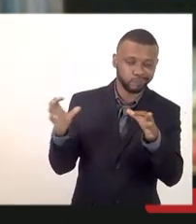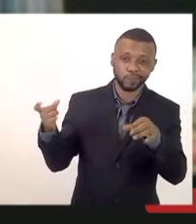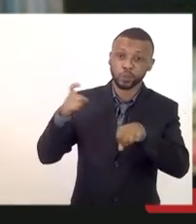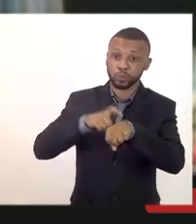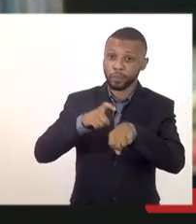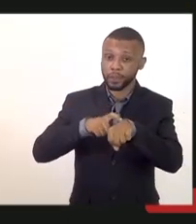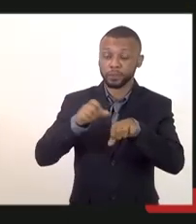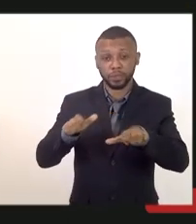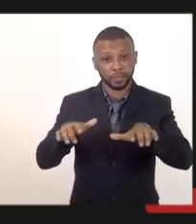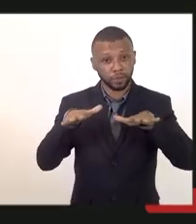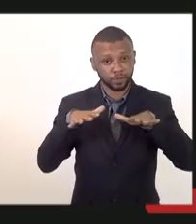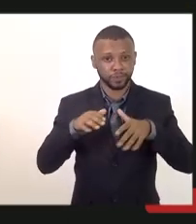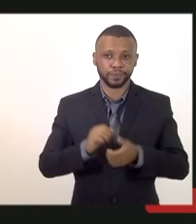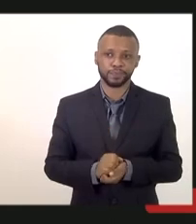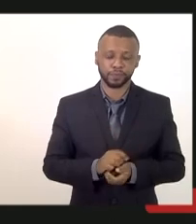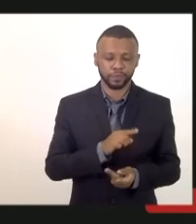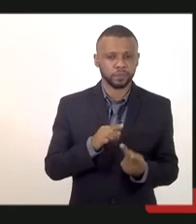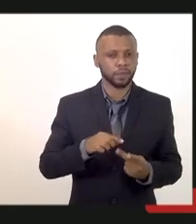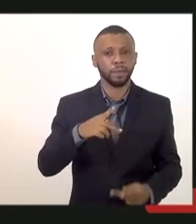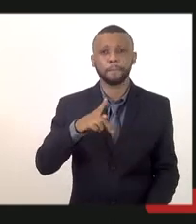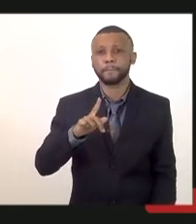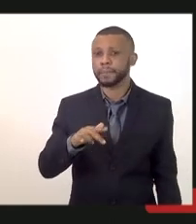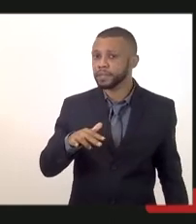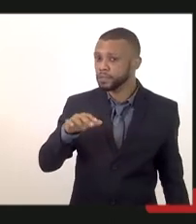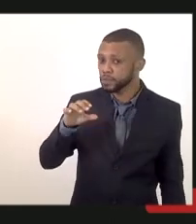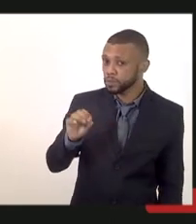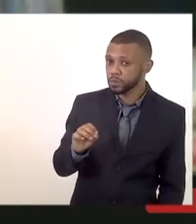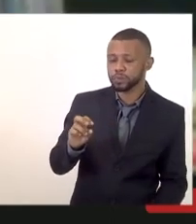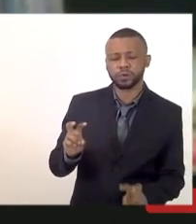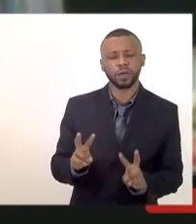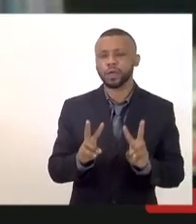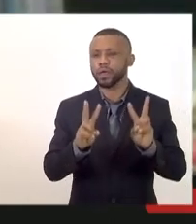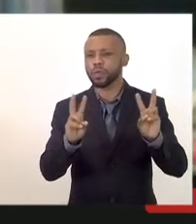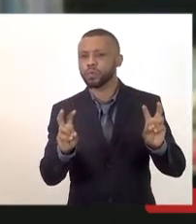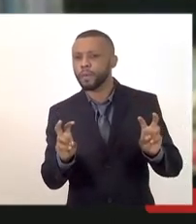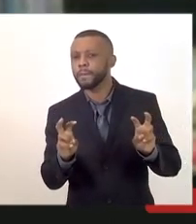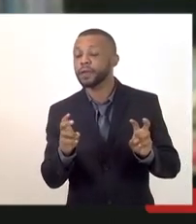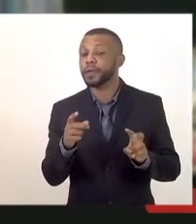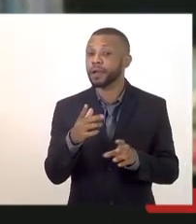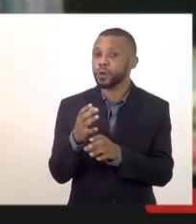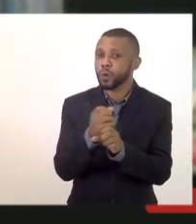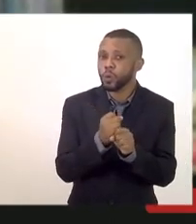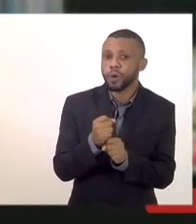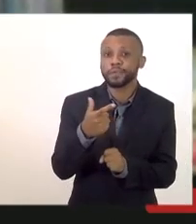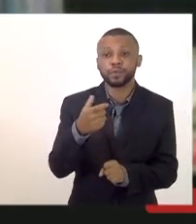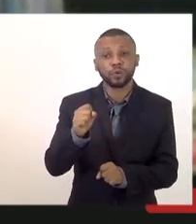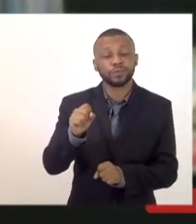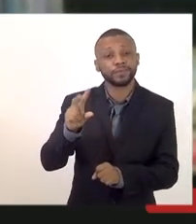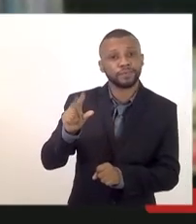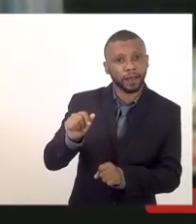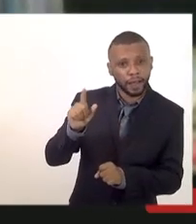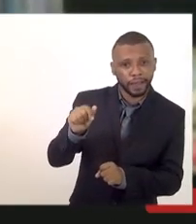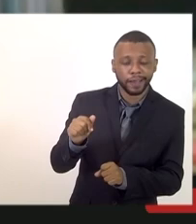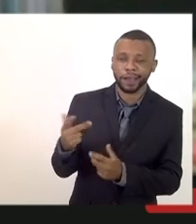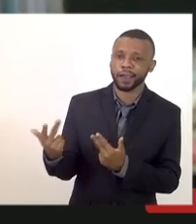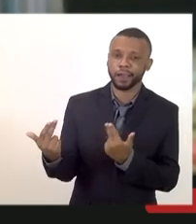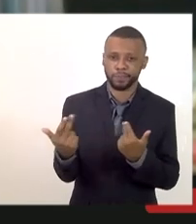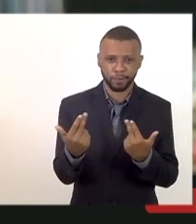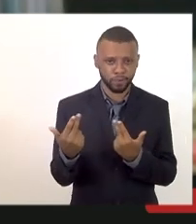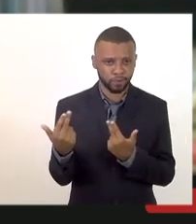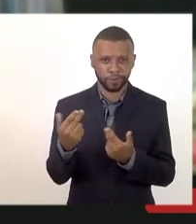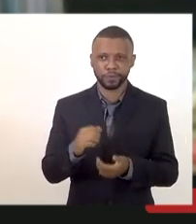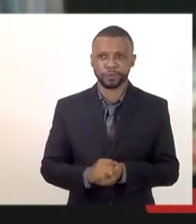quanto ao Plínio que questiona em relação às 28 vagas é a mesma coisa foram